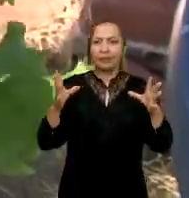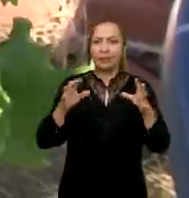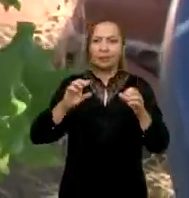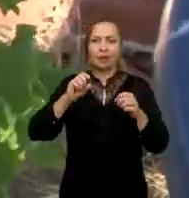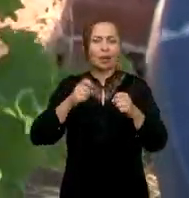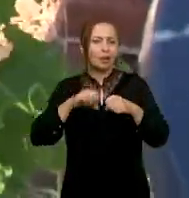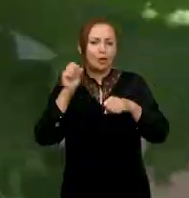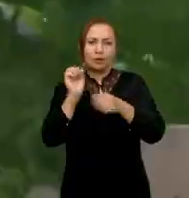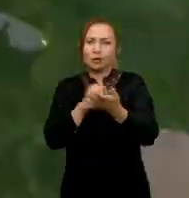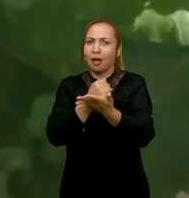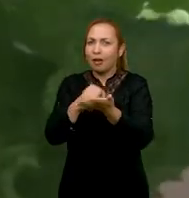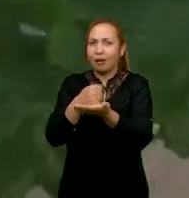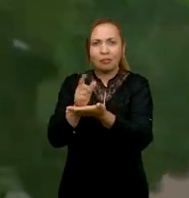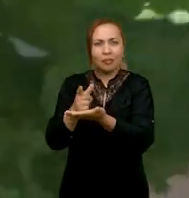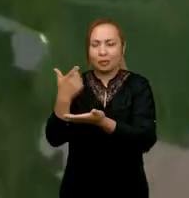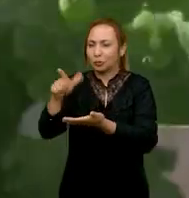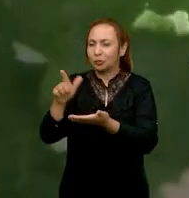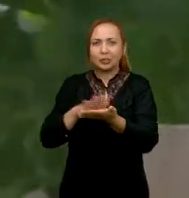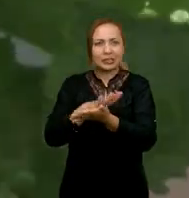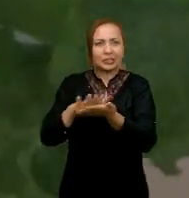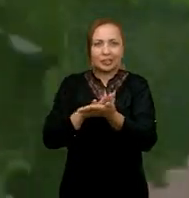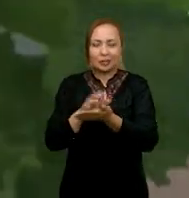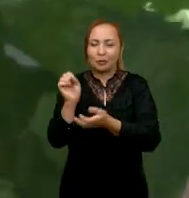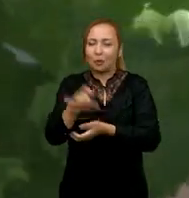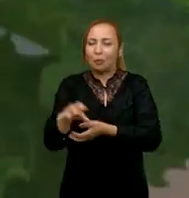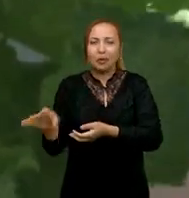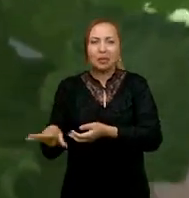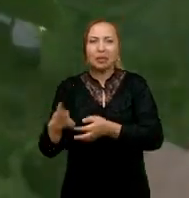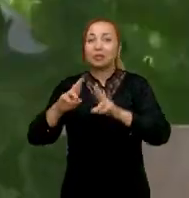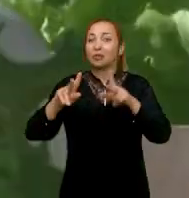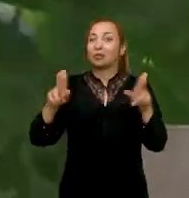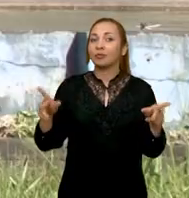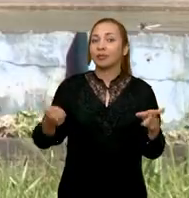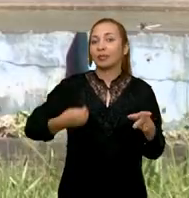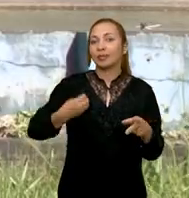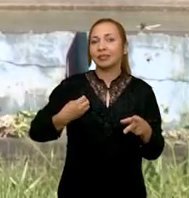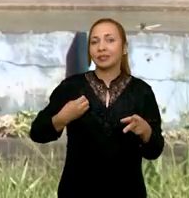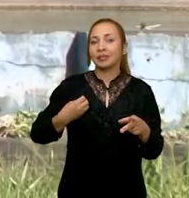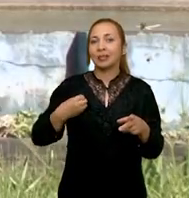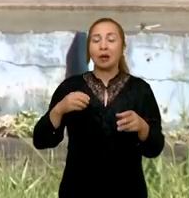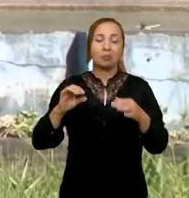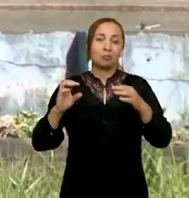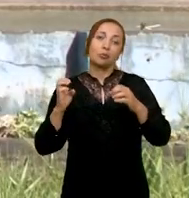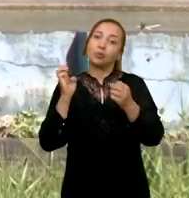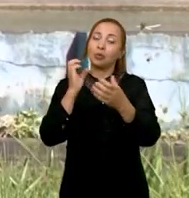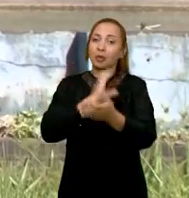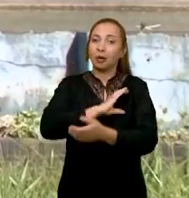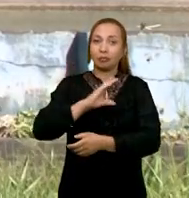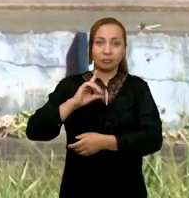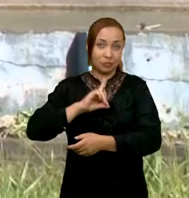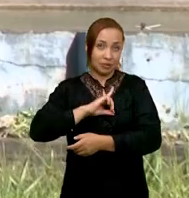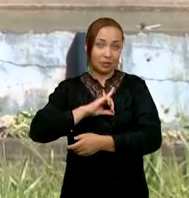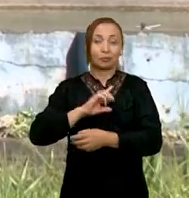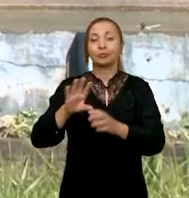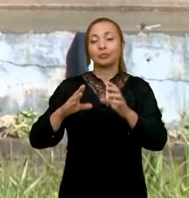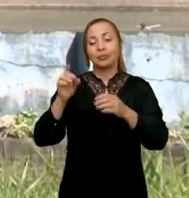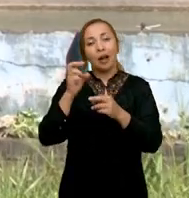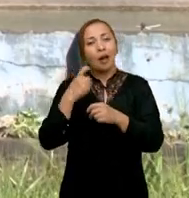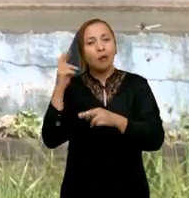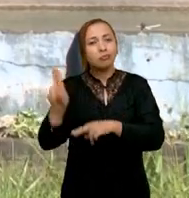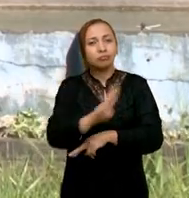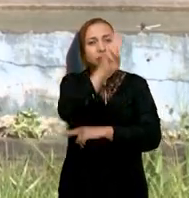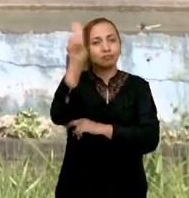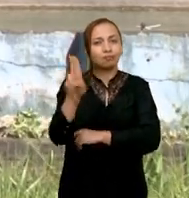Música E foi cultivado de um jeito diferente. Estamos no Departamento de Engenharia de Pesca da